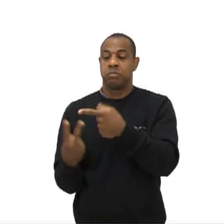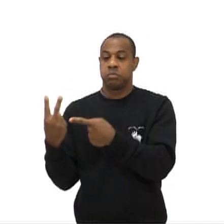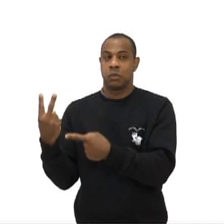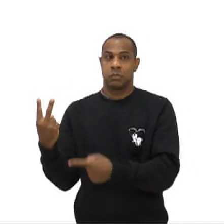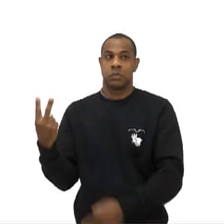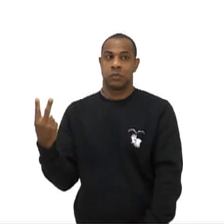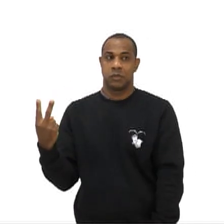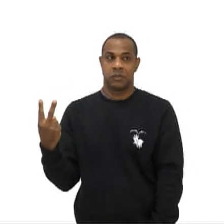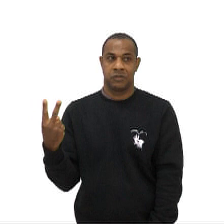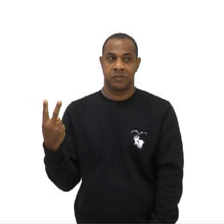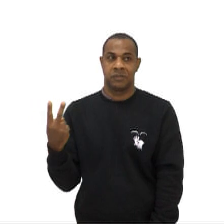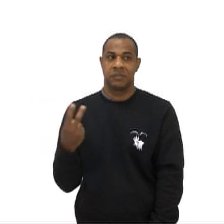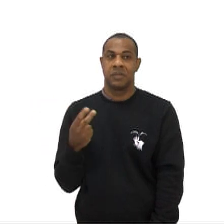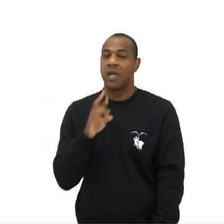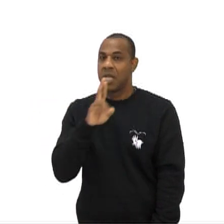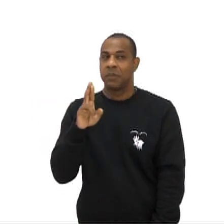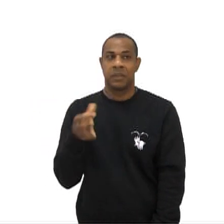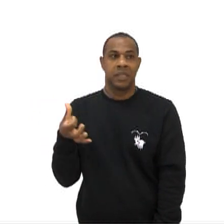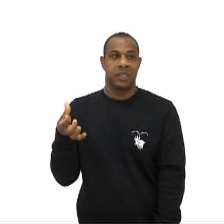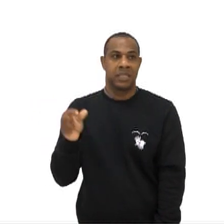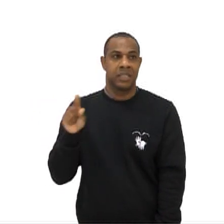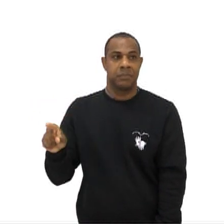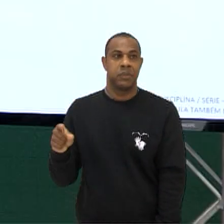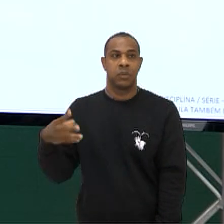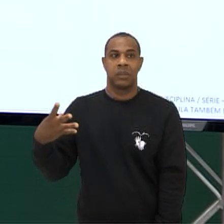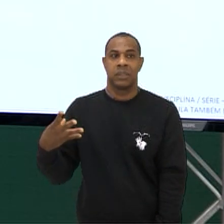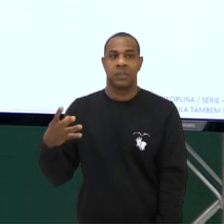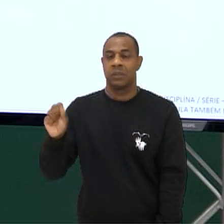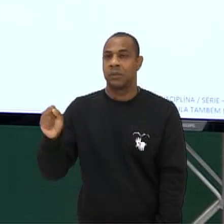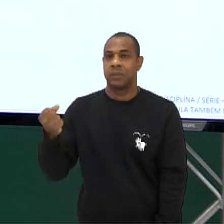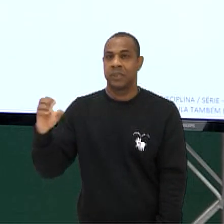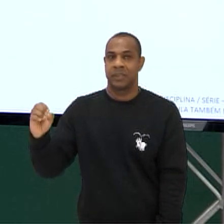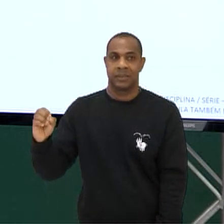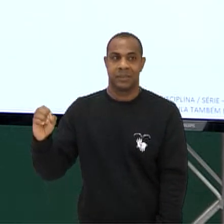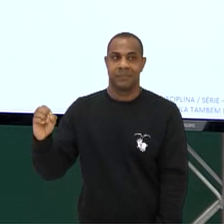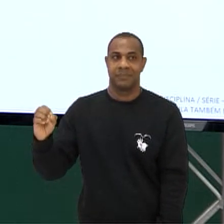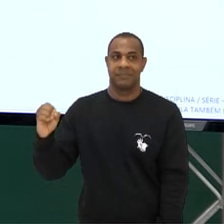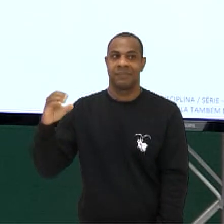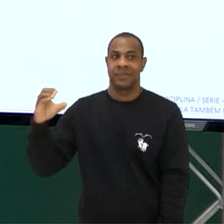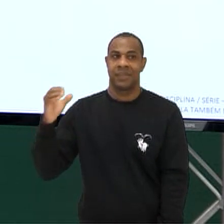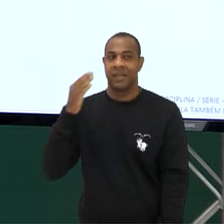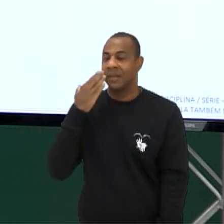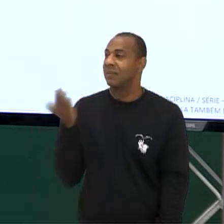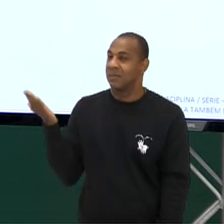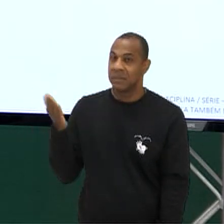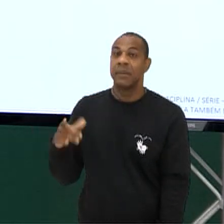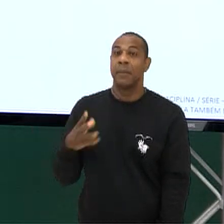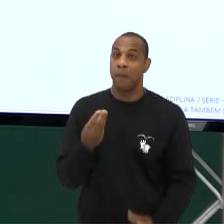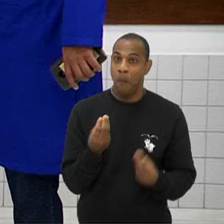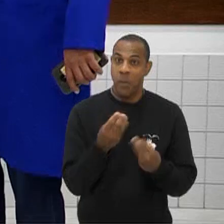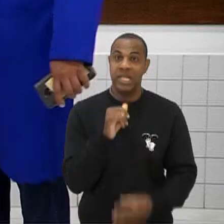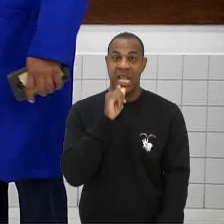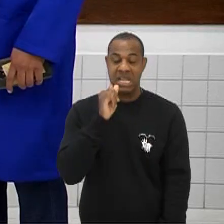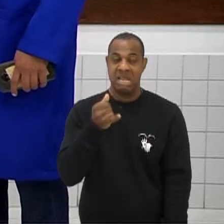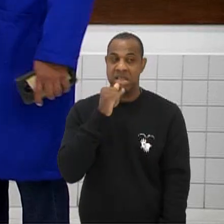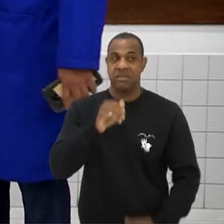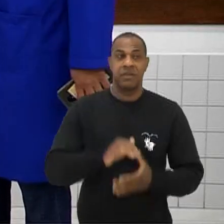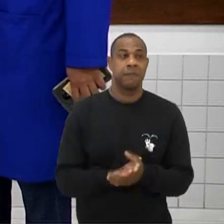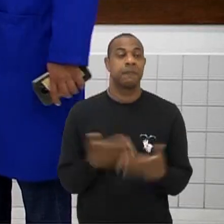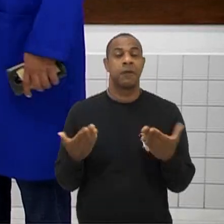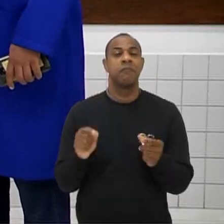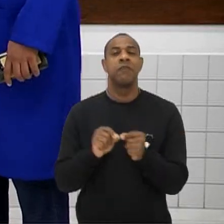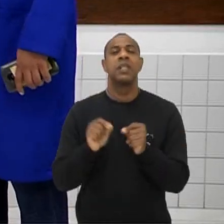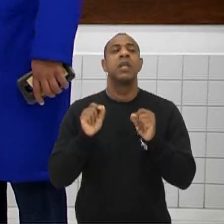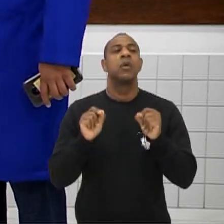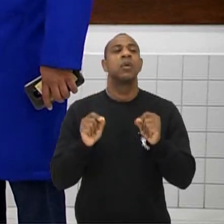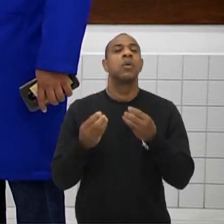Será de 6.480 joules Cara Haja energia Certo Então O que a gente vai